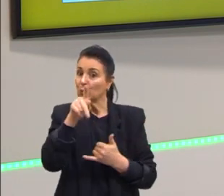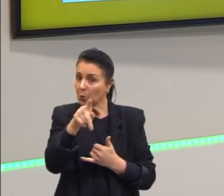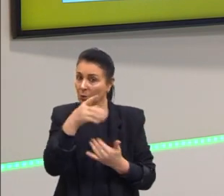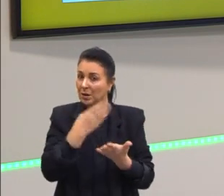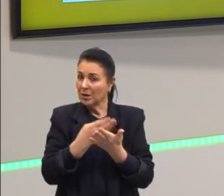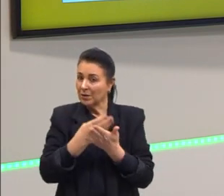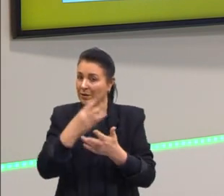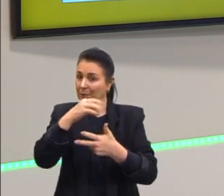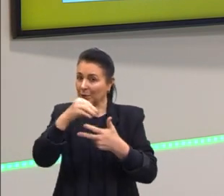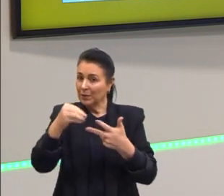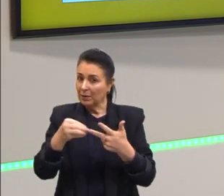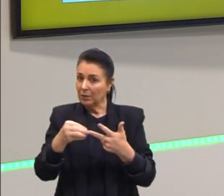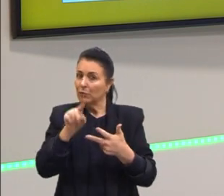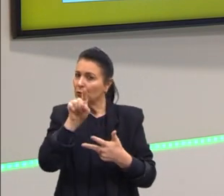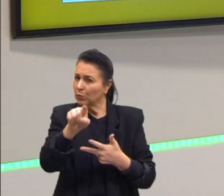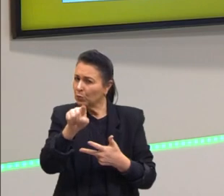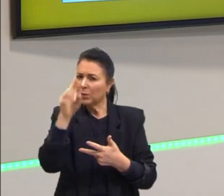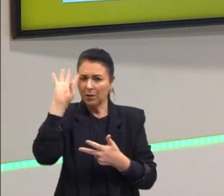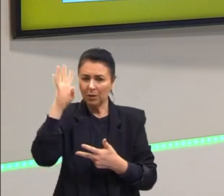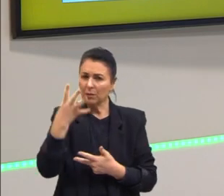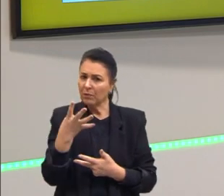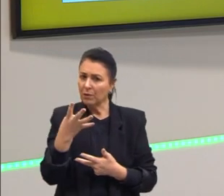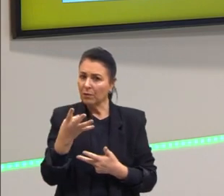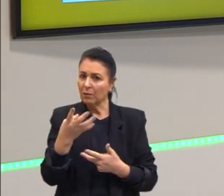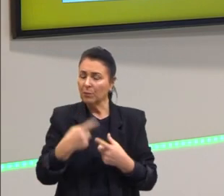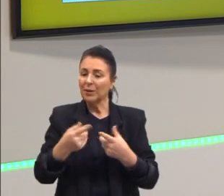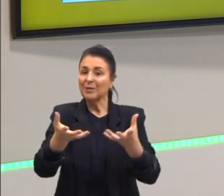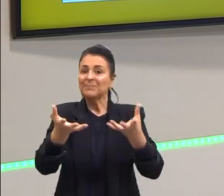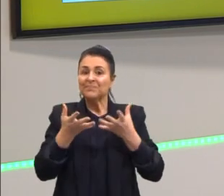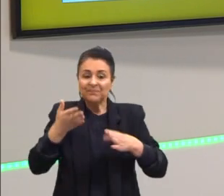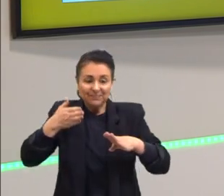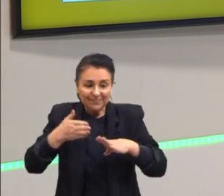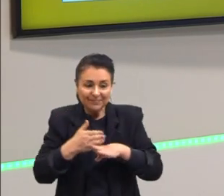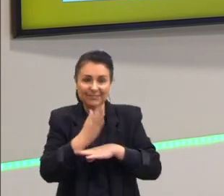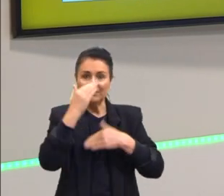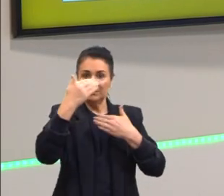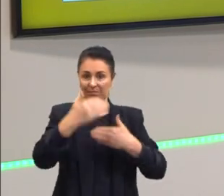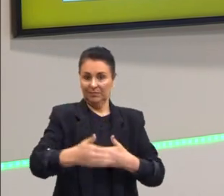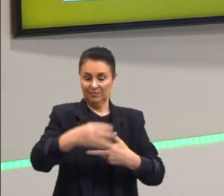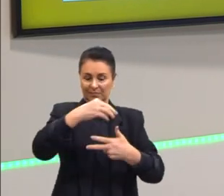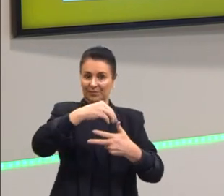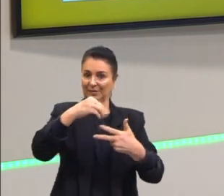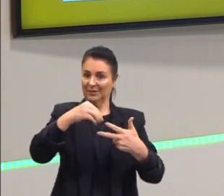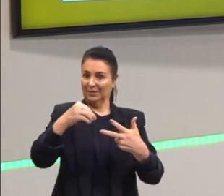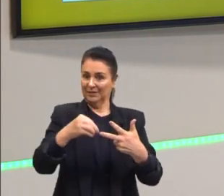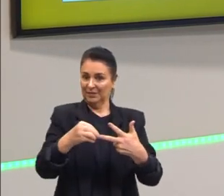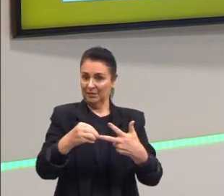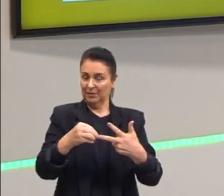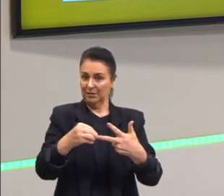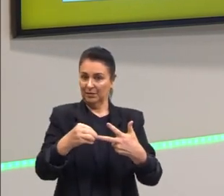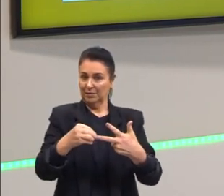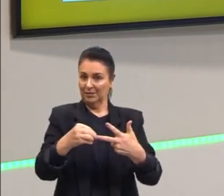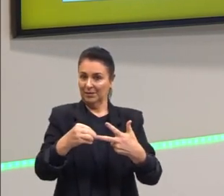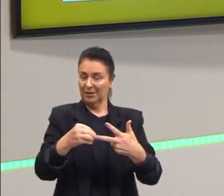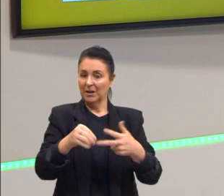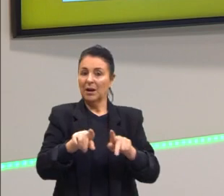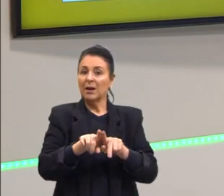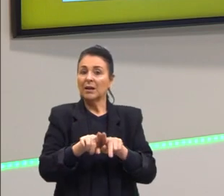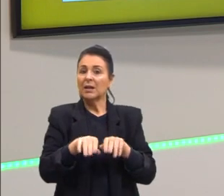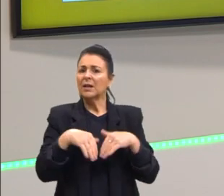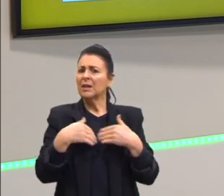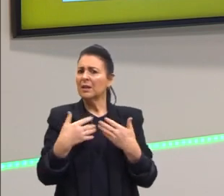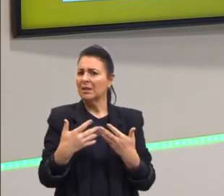decisão que você está fazendo para passar no Enem. Não tem nada de errado, absolutamente correto, mas